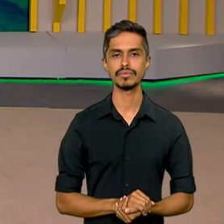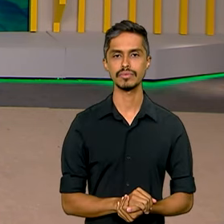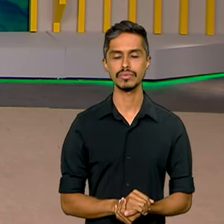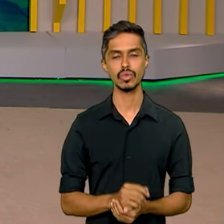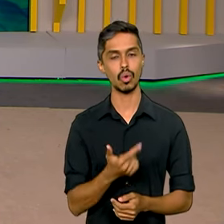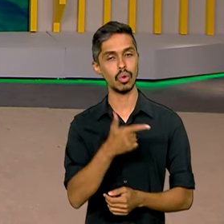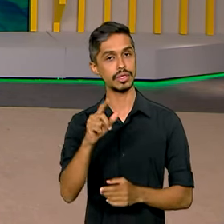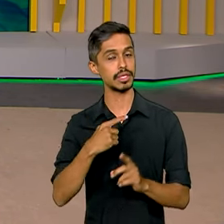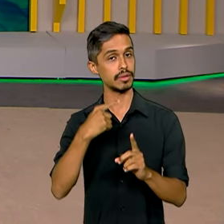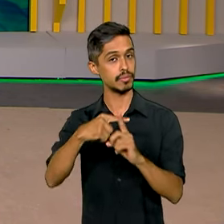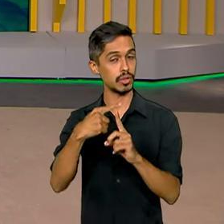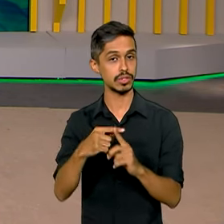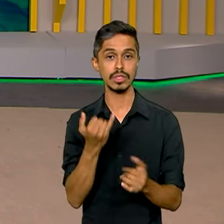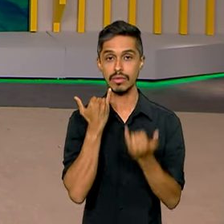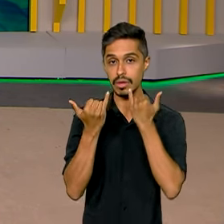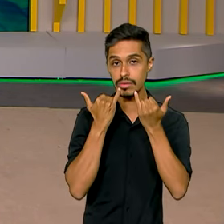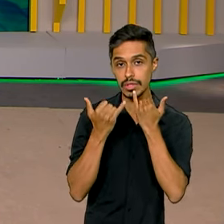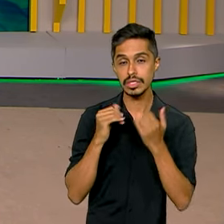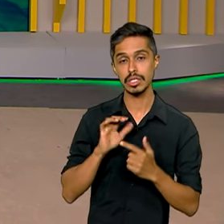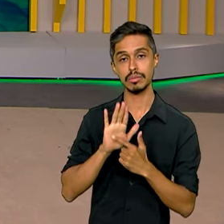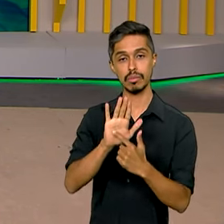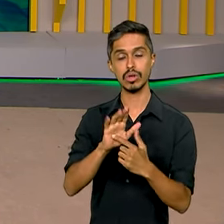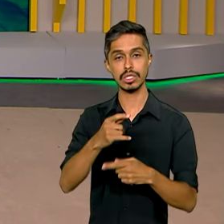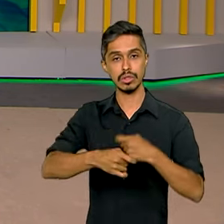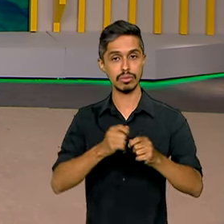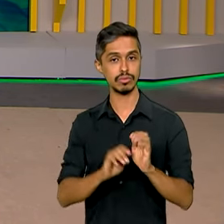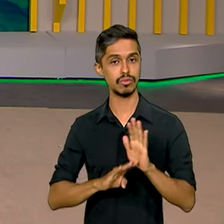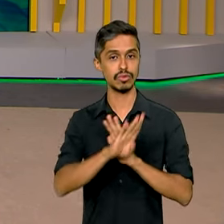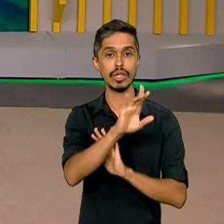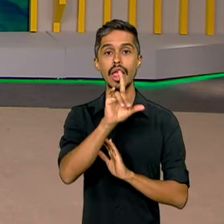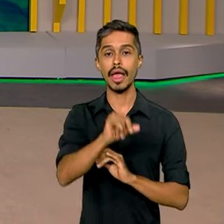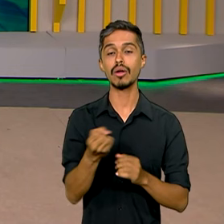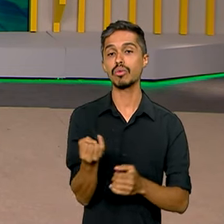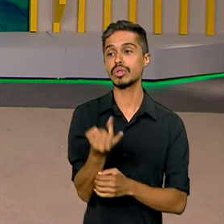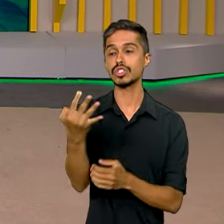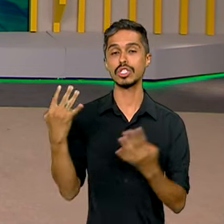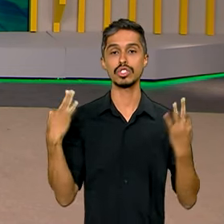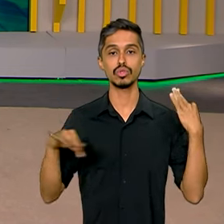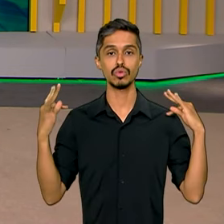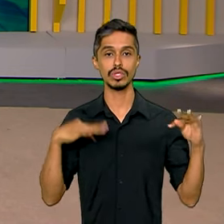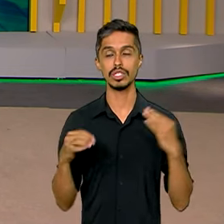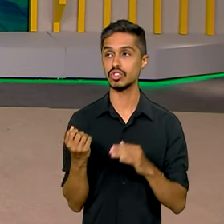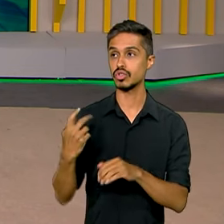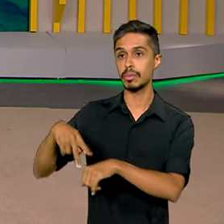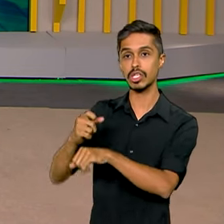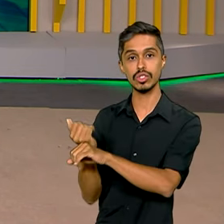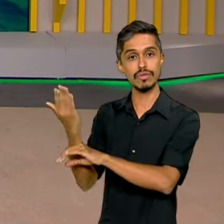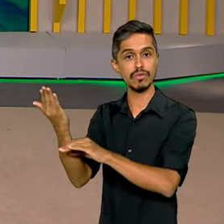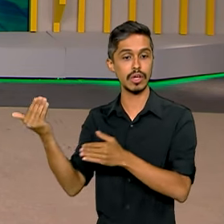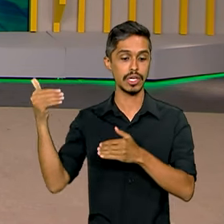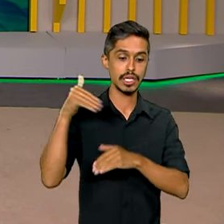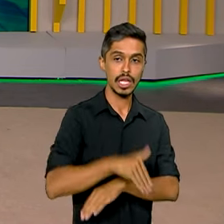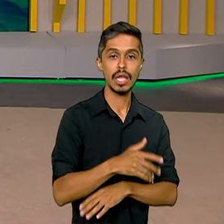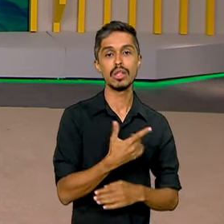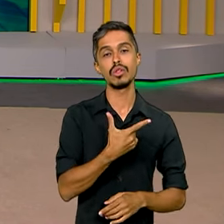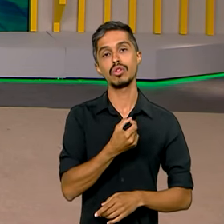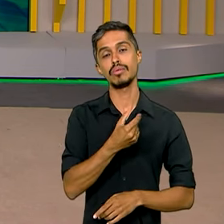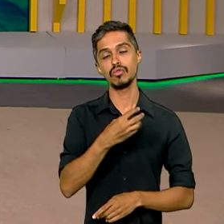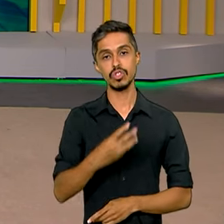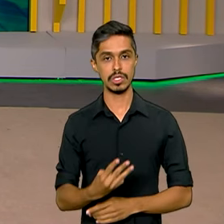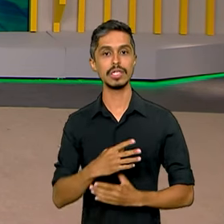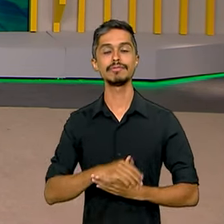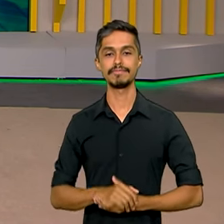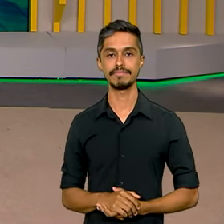positivo que mostra a recuperação econômica foi o número de turistas estrangeiros que desembarcaram no Brasil em 2023.